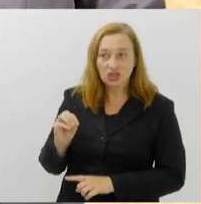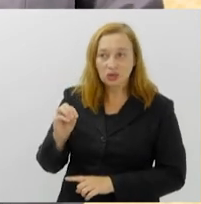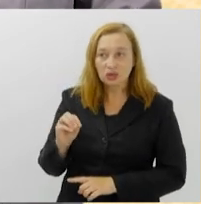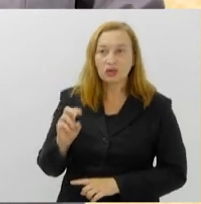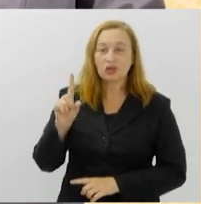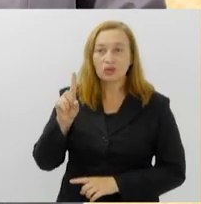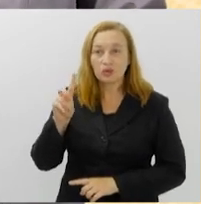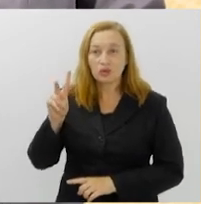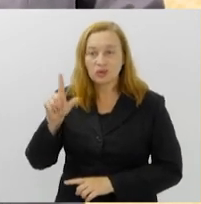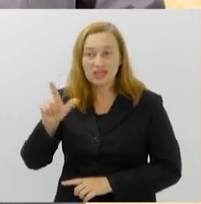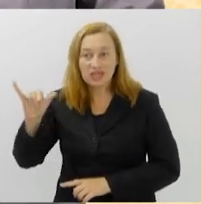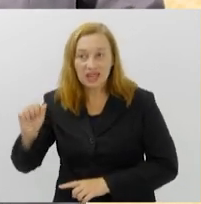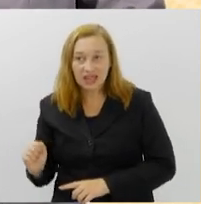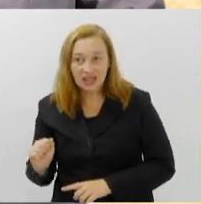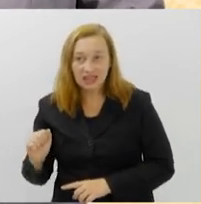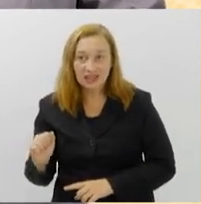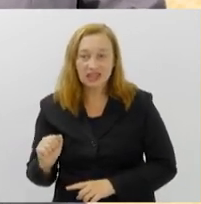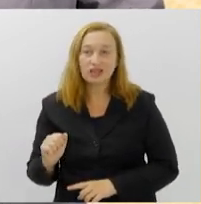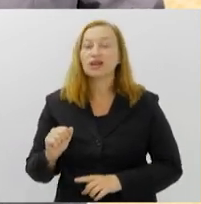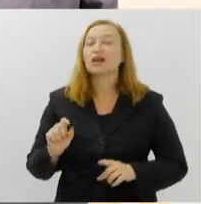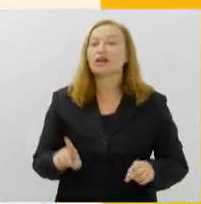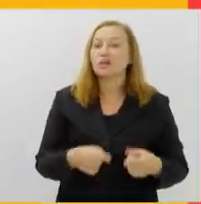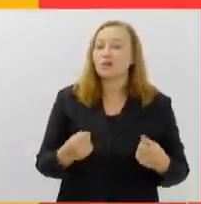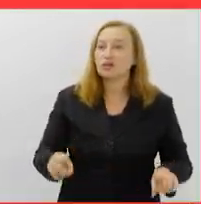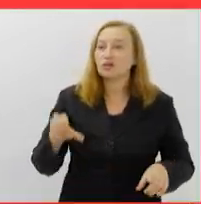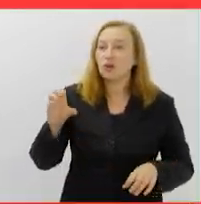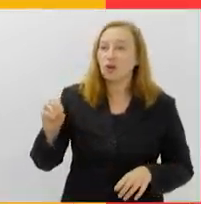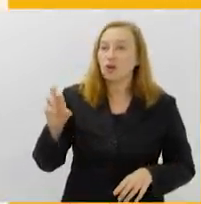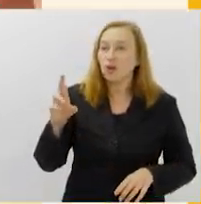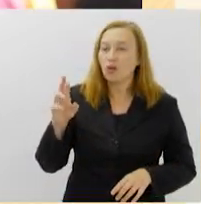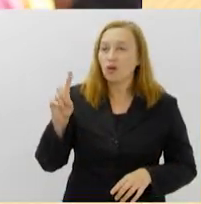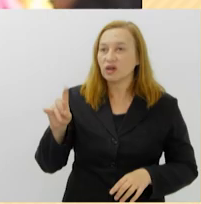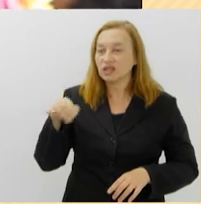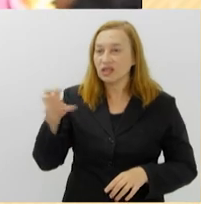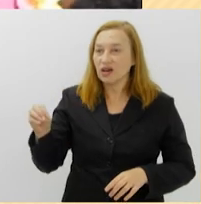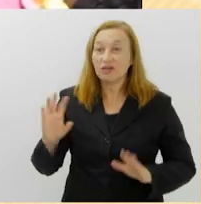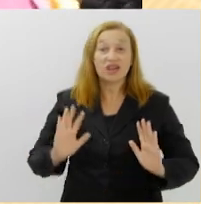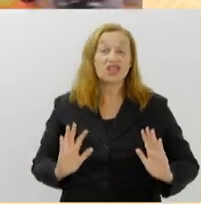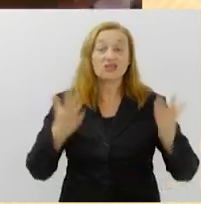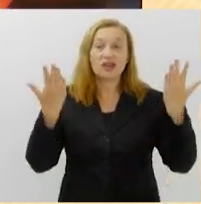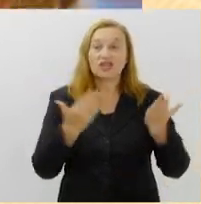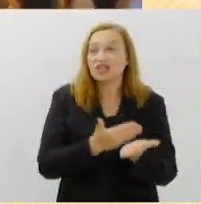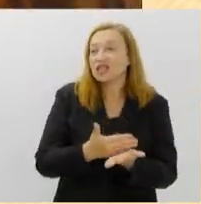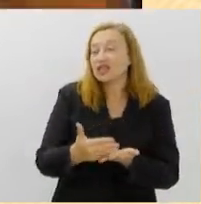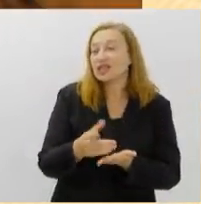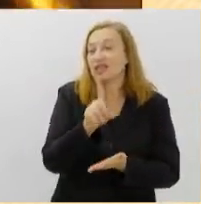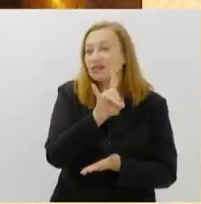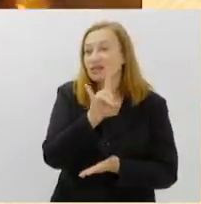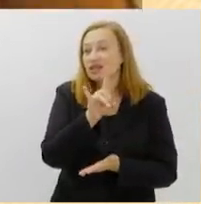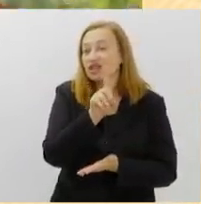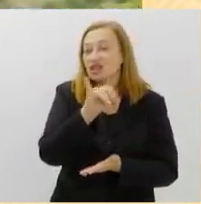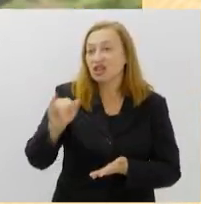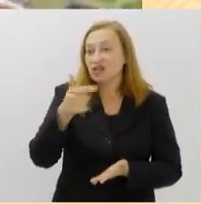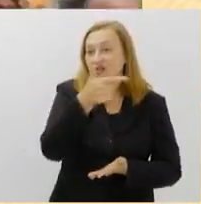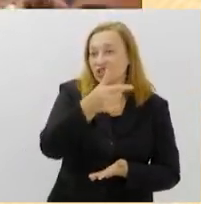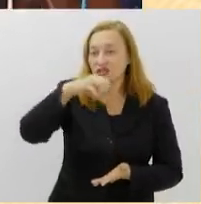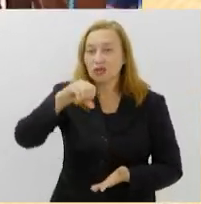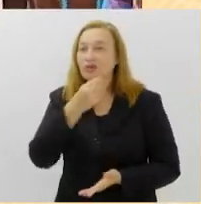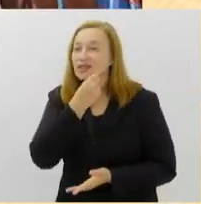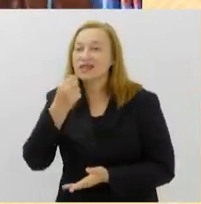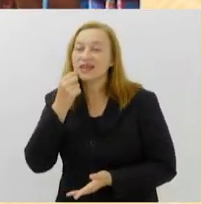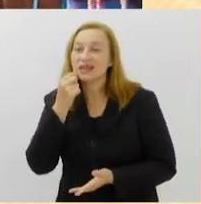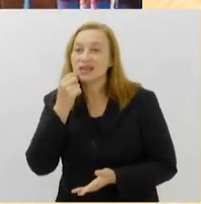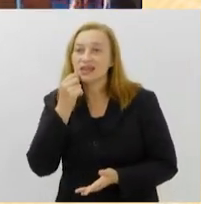Luciana Rabelo e os músicos do Cordão da Prata Preta. As festividades começam no dia 29 de setembro, com a